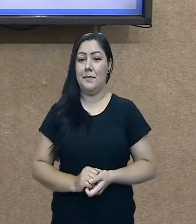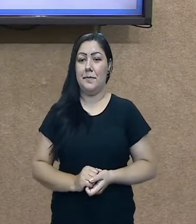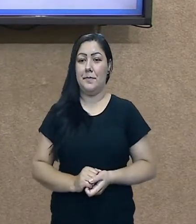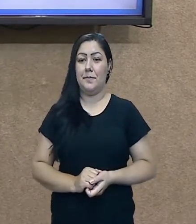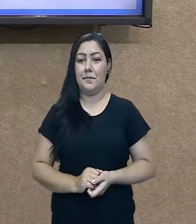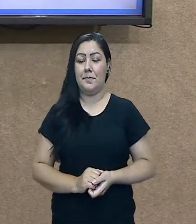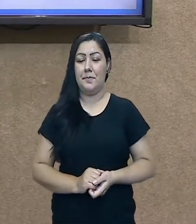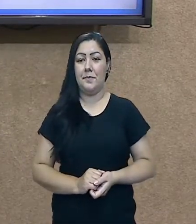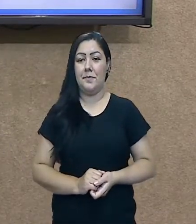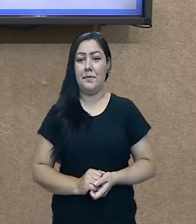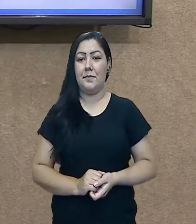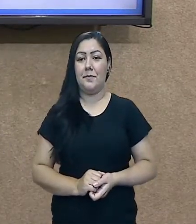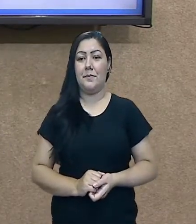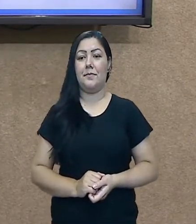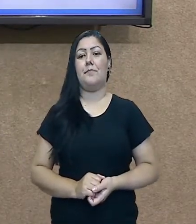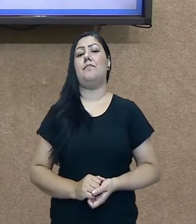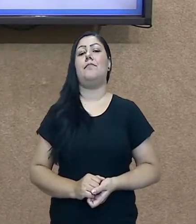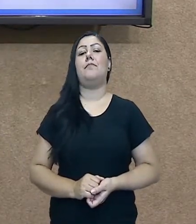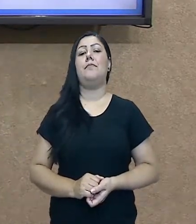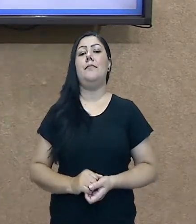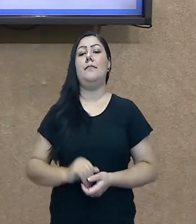Elementos da natureza.